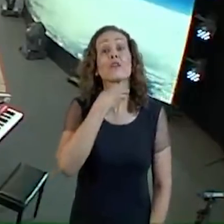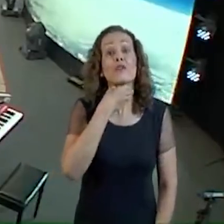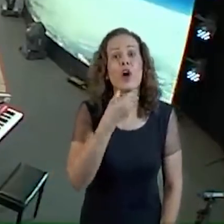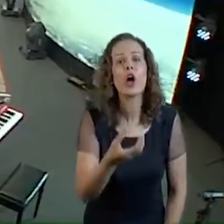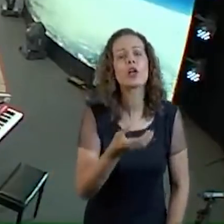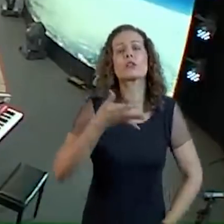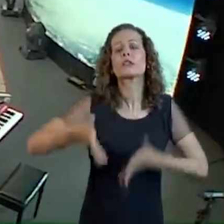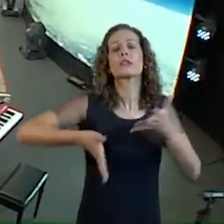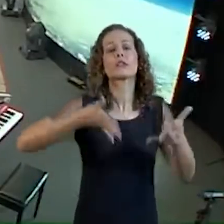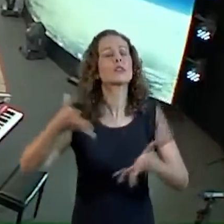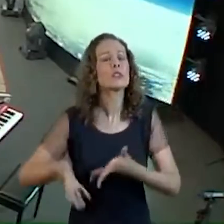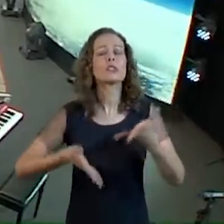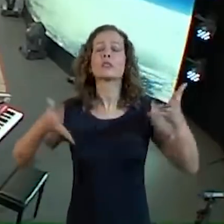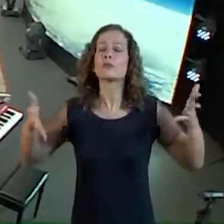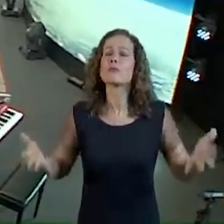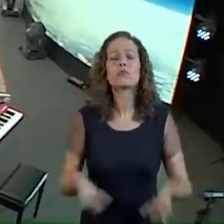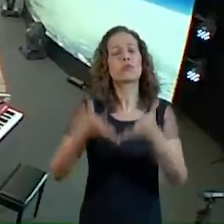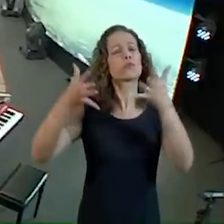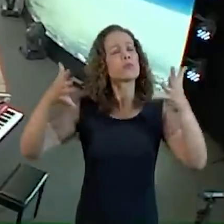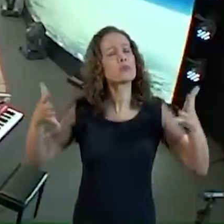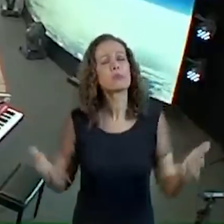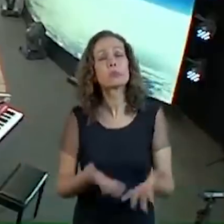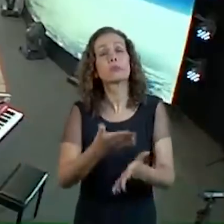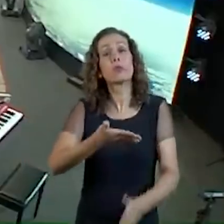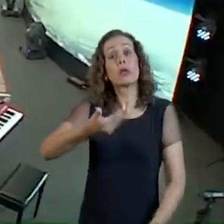Com a gente Desde o princípio